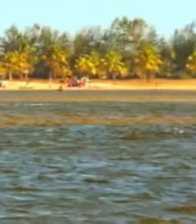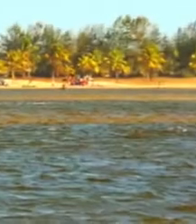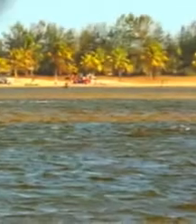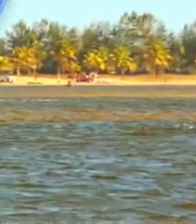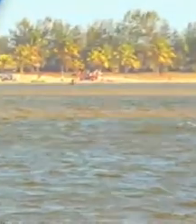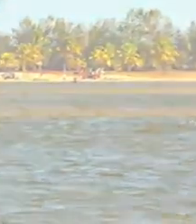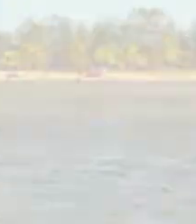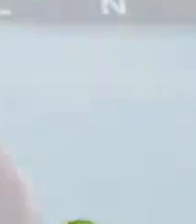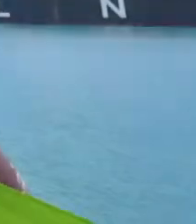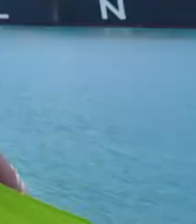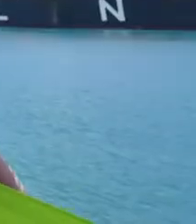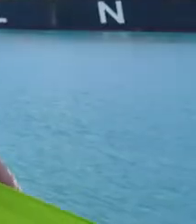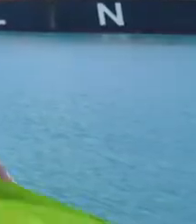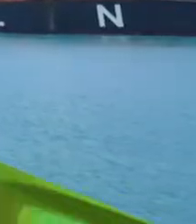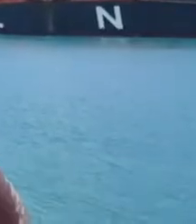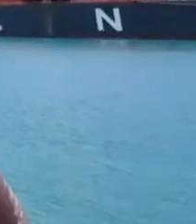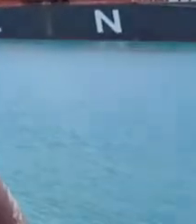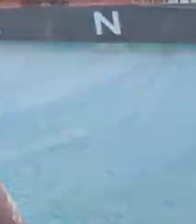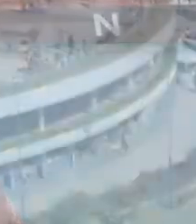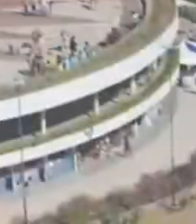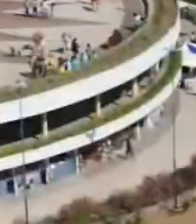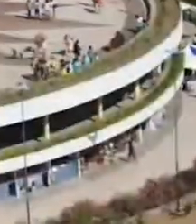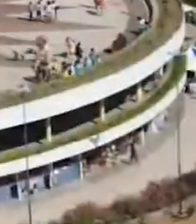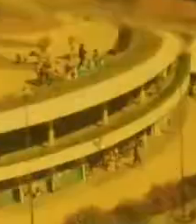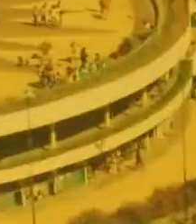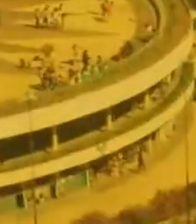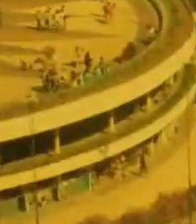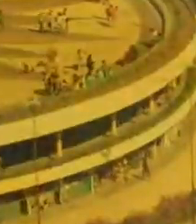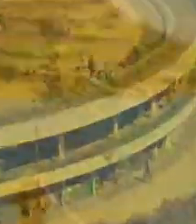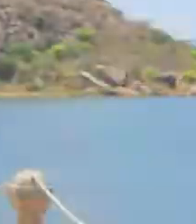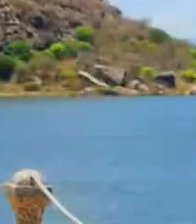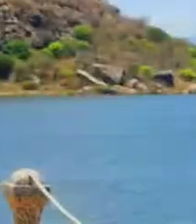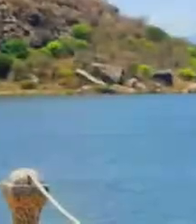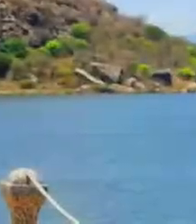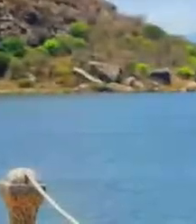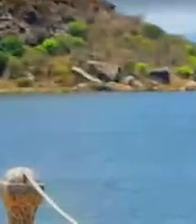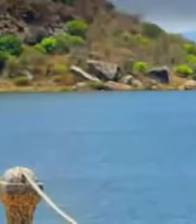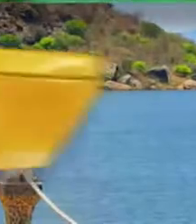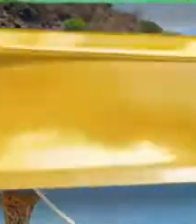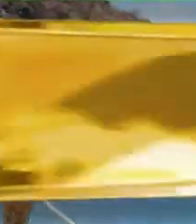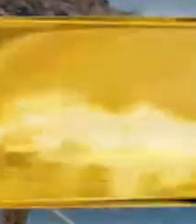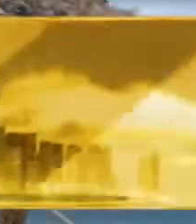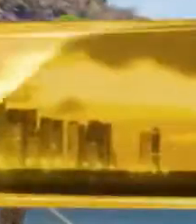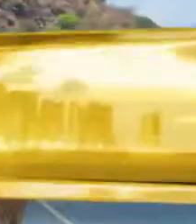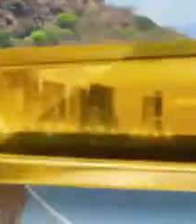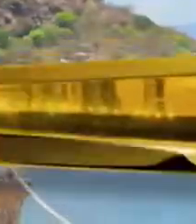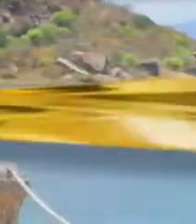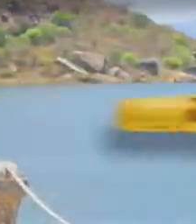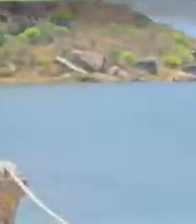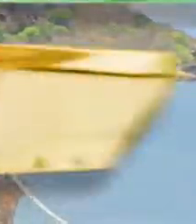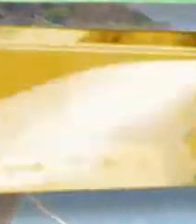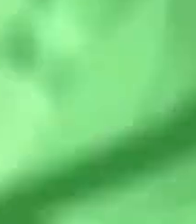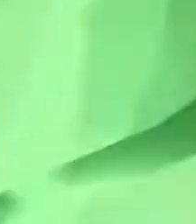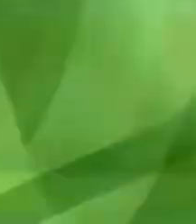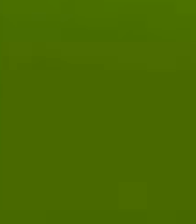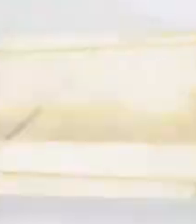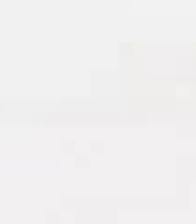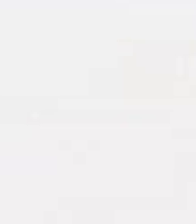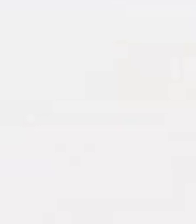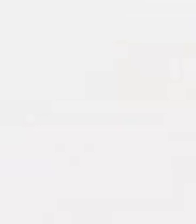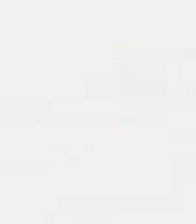Nossa marca é mudar pra você se ver melhor, aqui na TV A